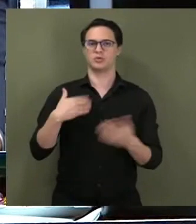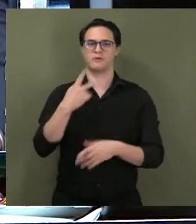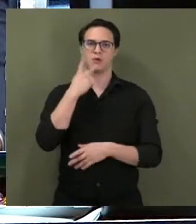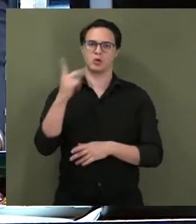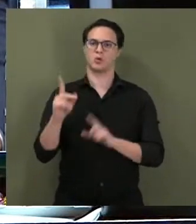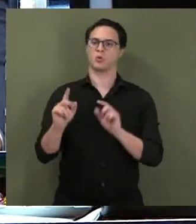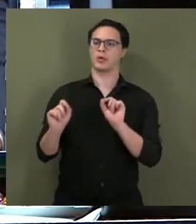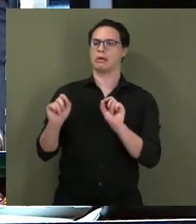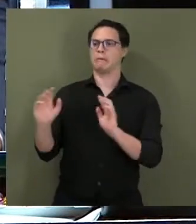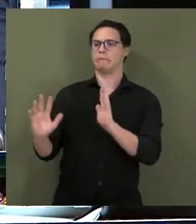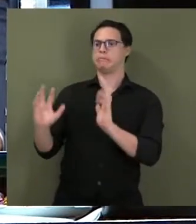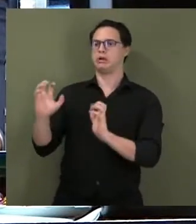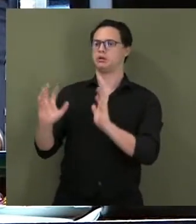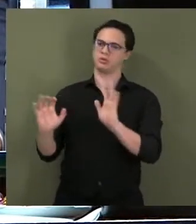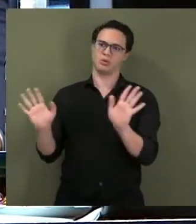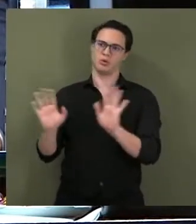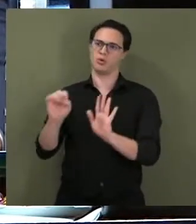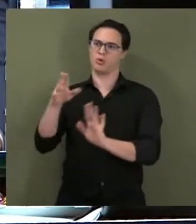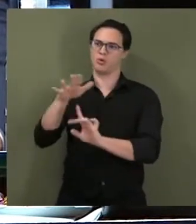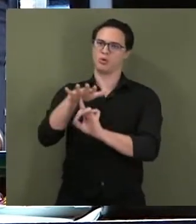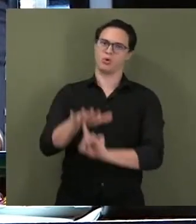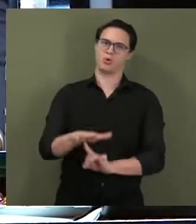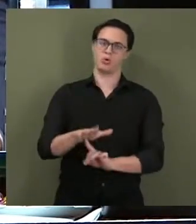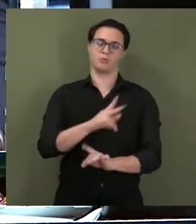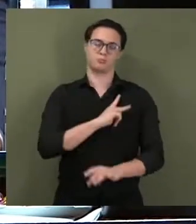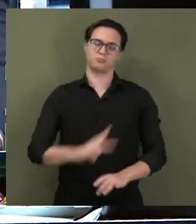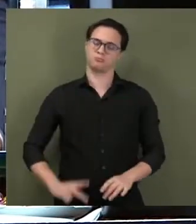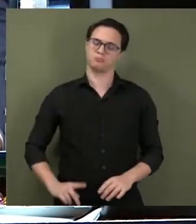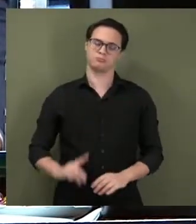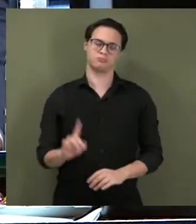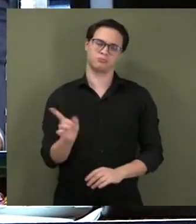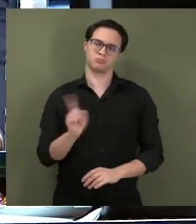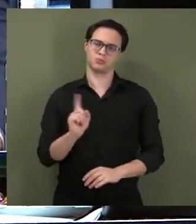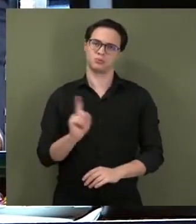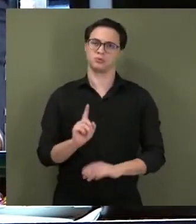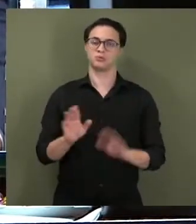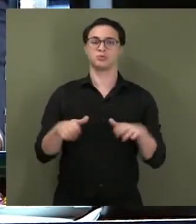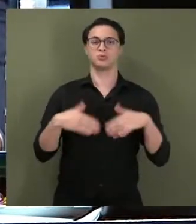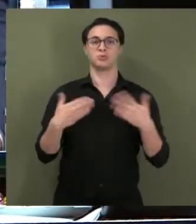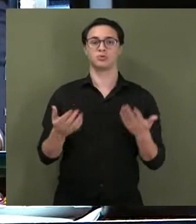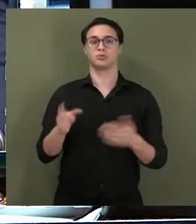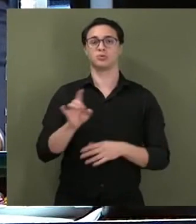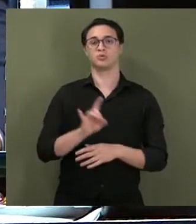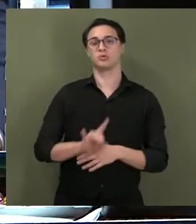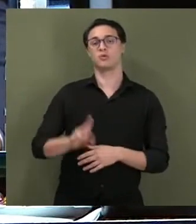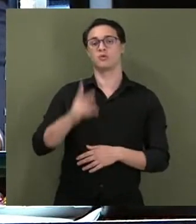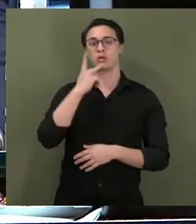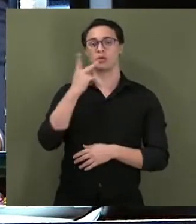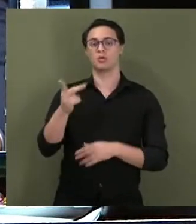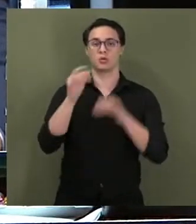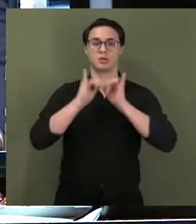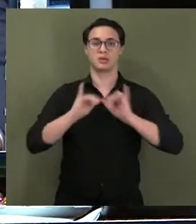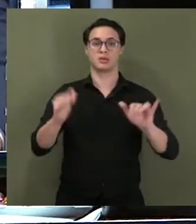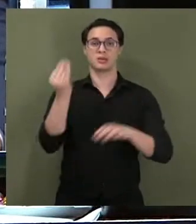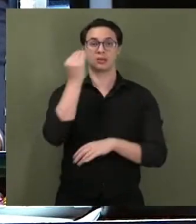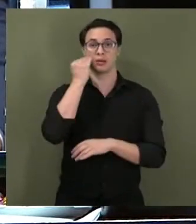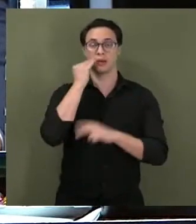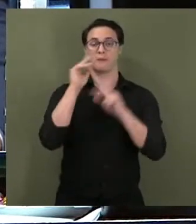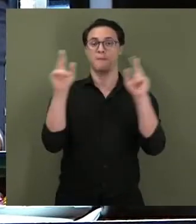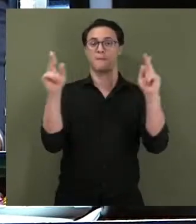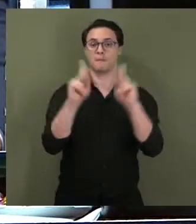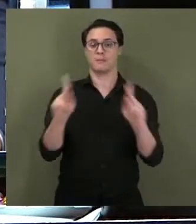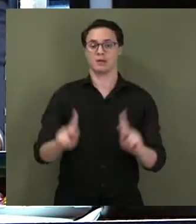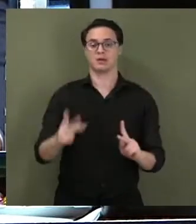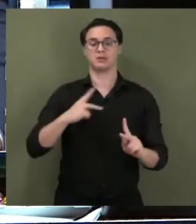polemização, tampouco de reprimendo ao presidente da República. É apenas uma conclamação na busca de pacificação e de